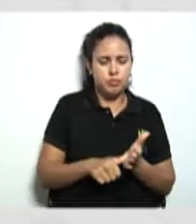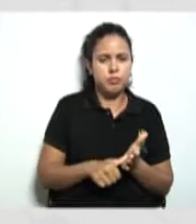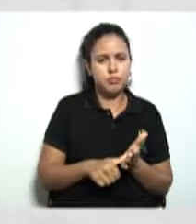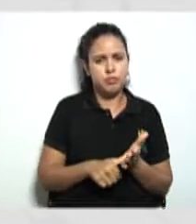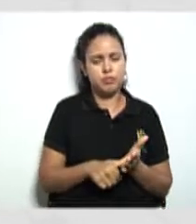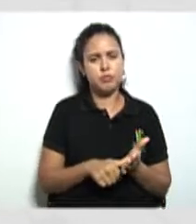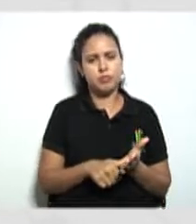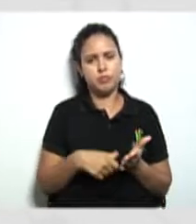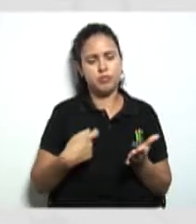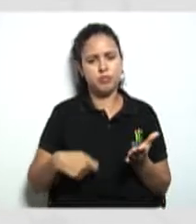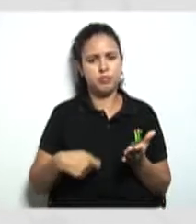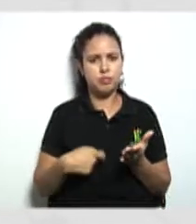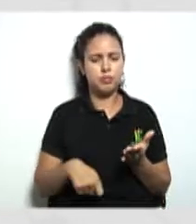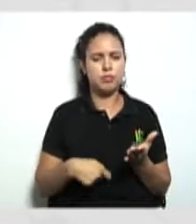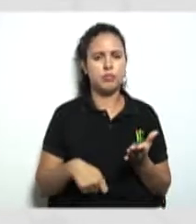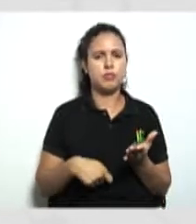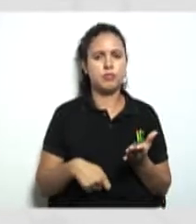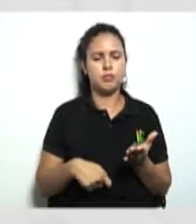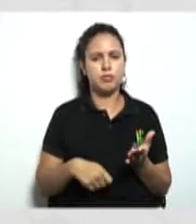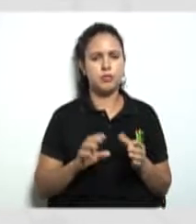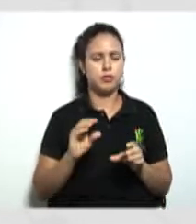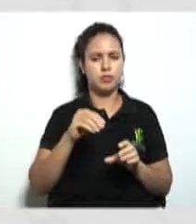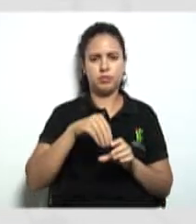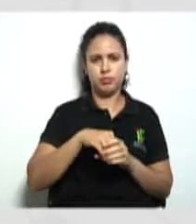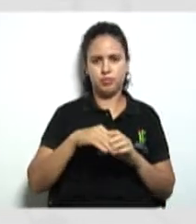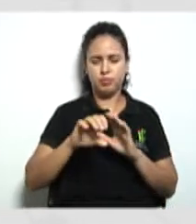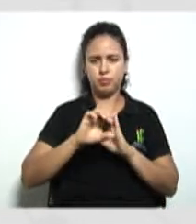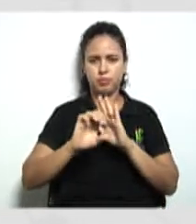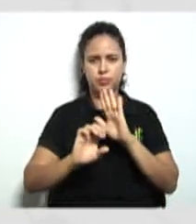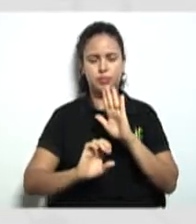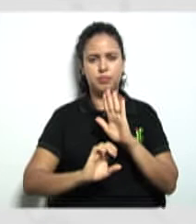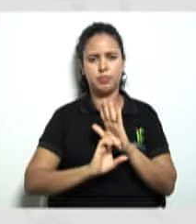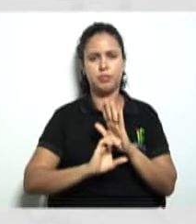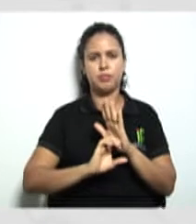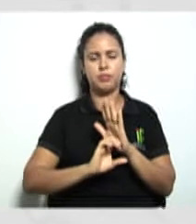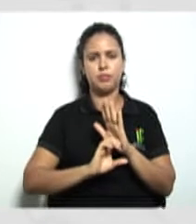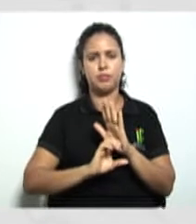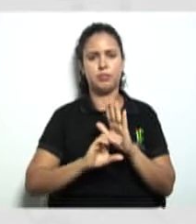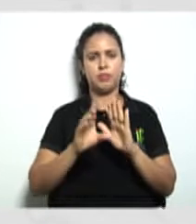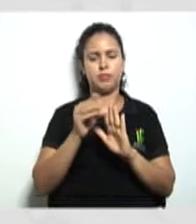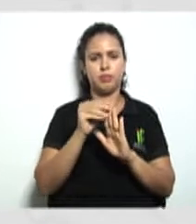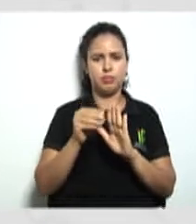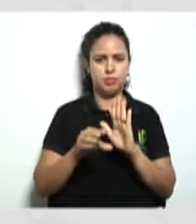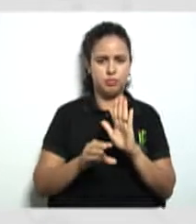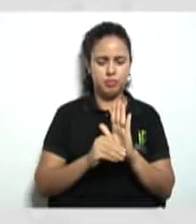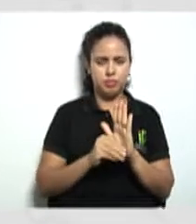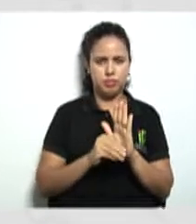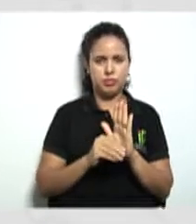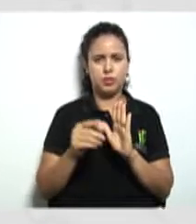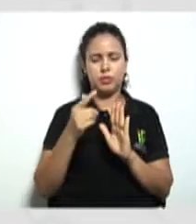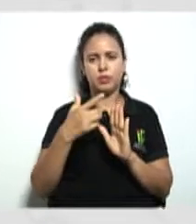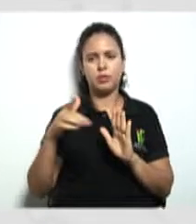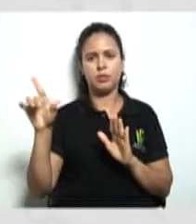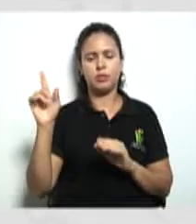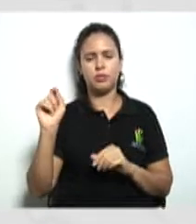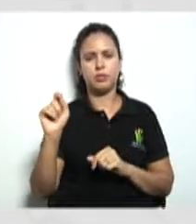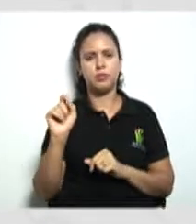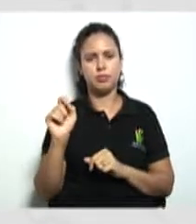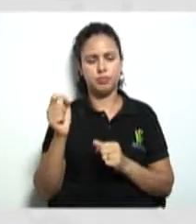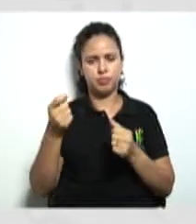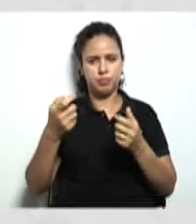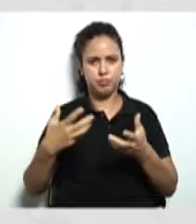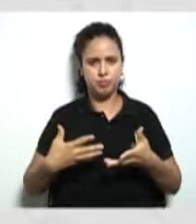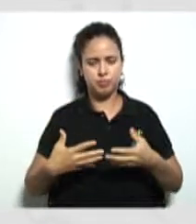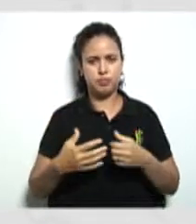e isso vai estar previsto também dentro do estatuto dentro do seu conteúdo outro ponto que ele fala aqui